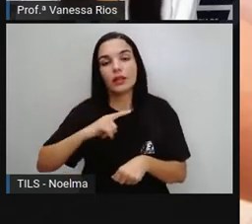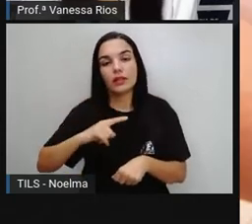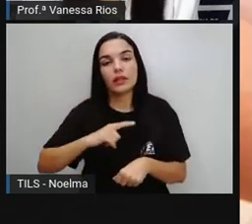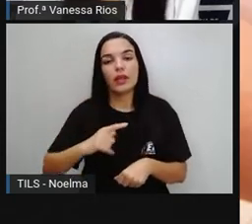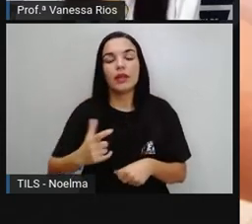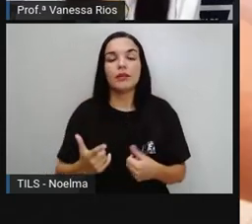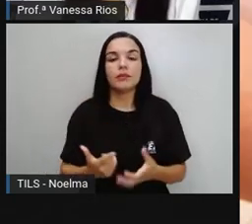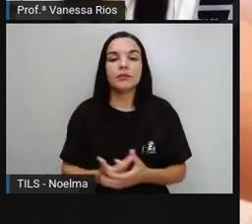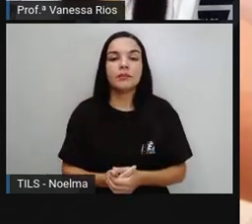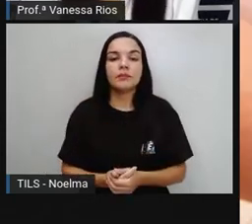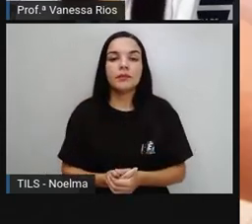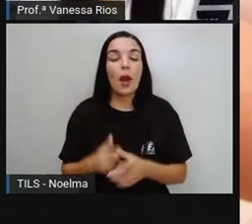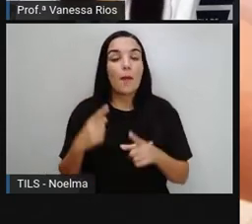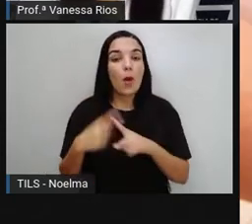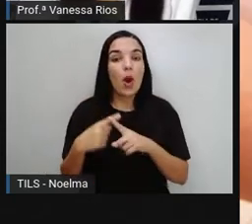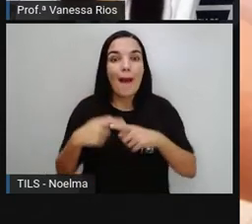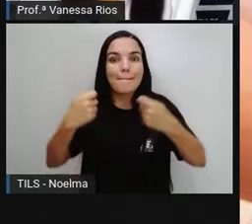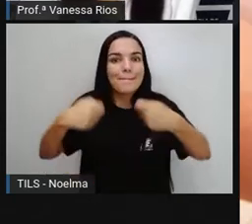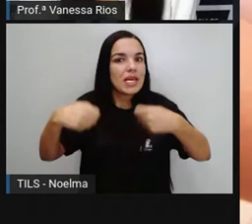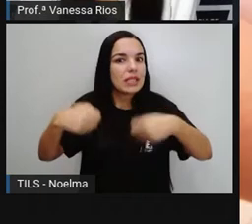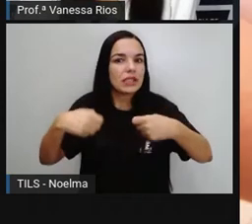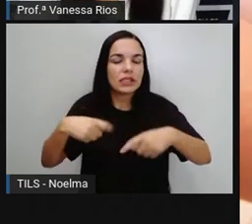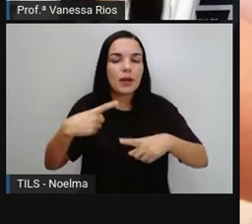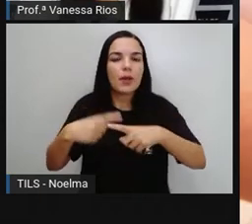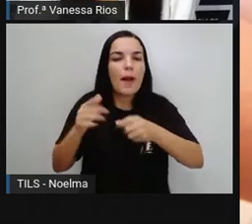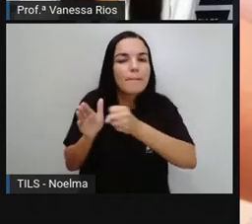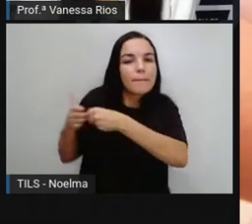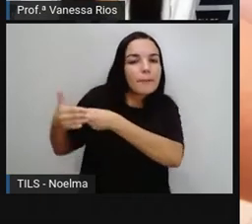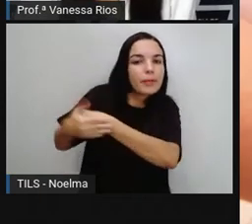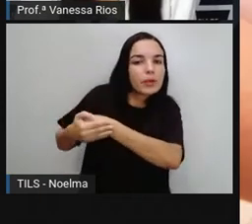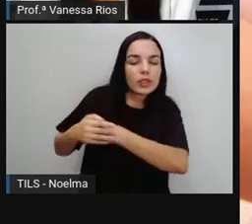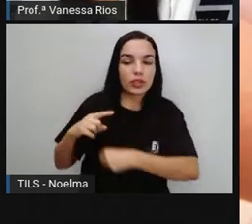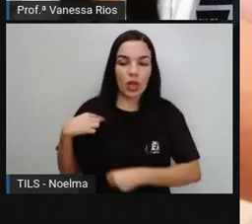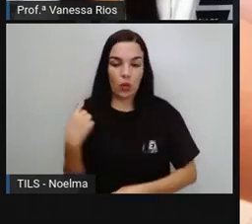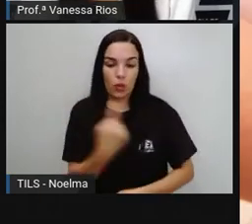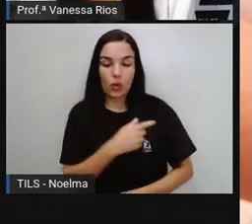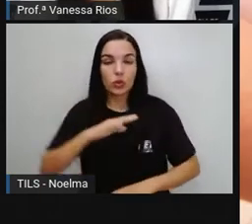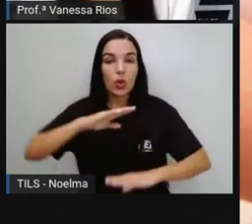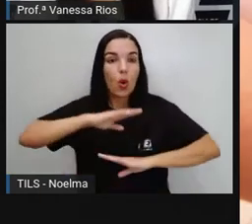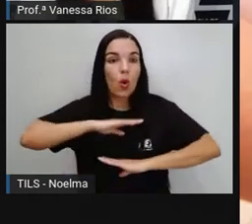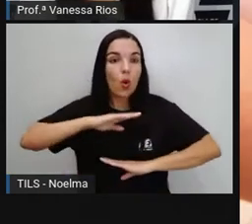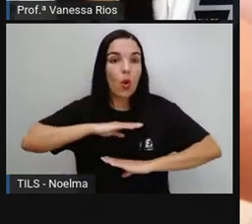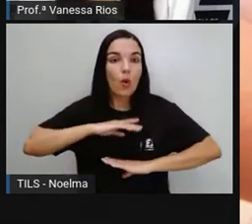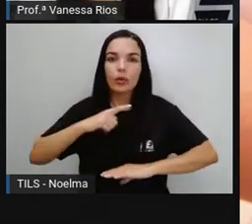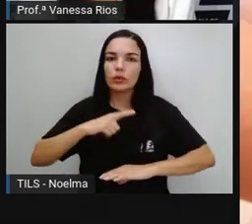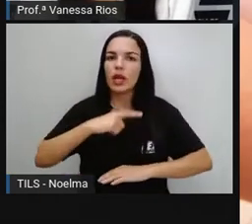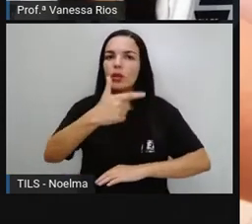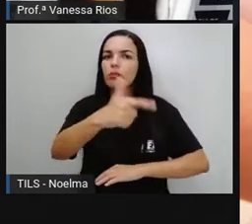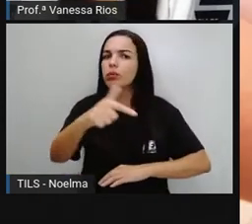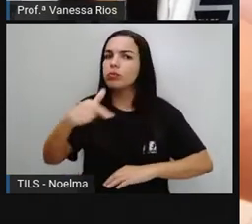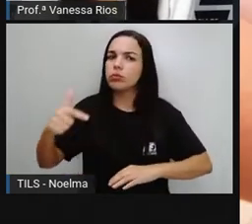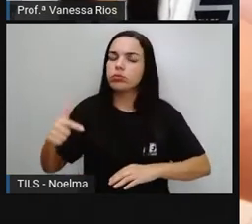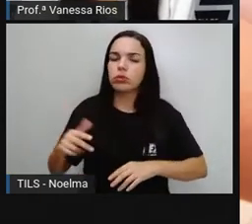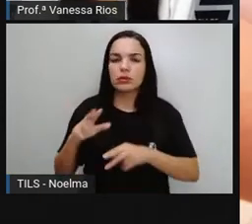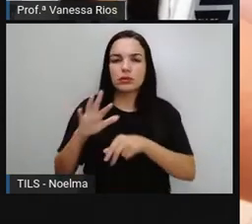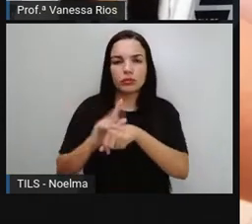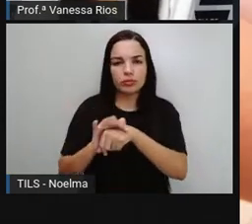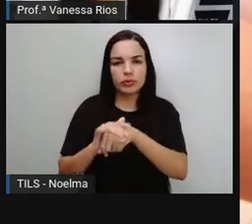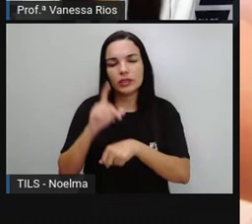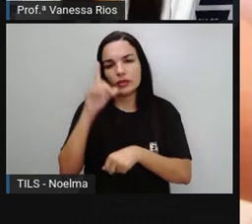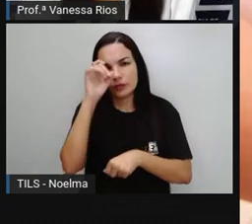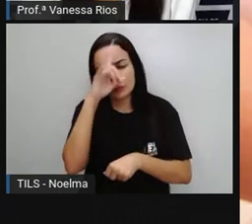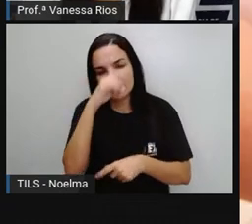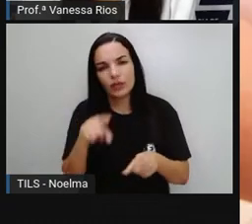algo Necessário E vai proteger O nosso corpo De diversos problemas De diversas dificuldades Que os alimentos